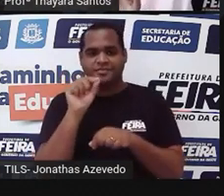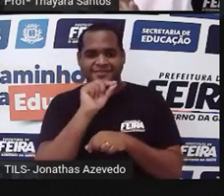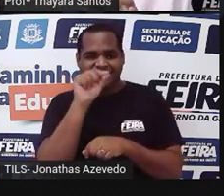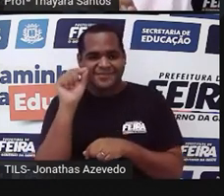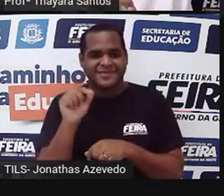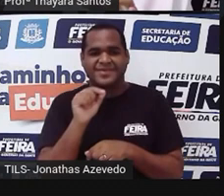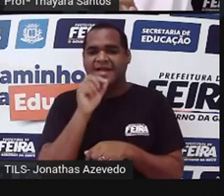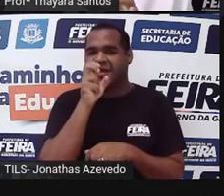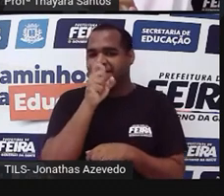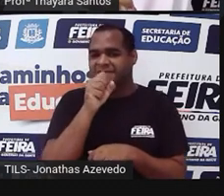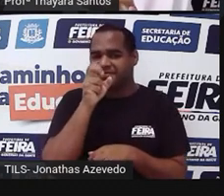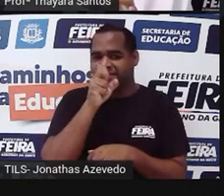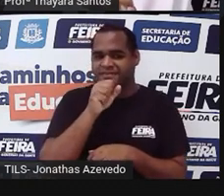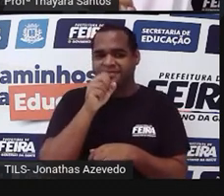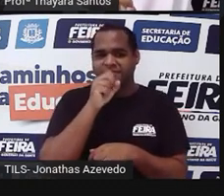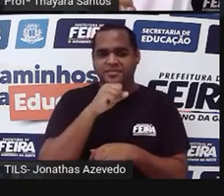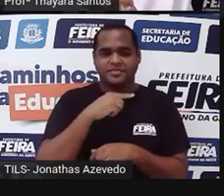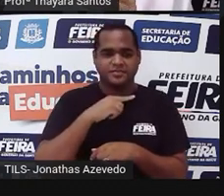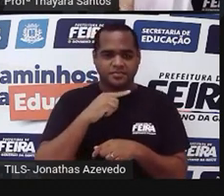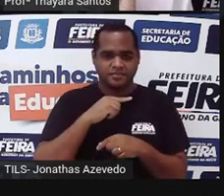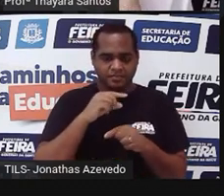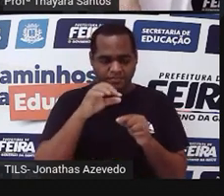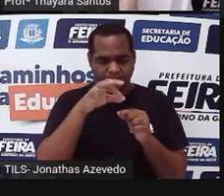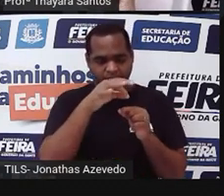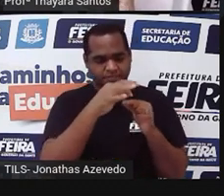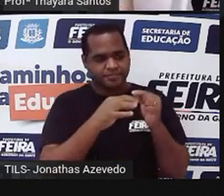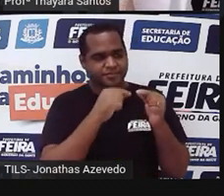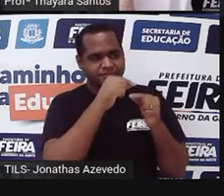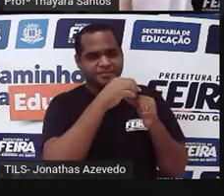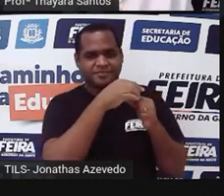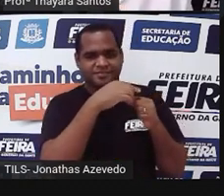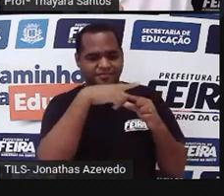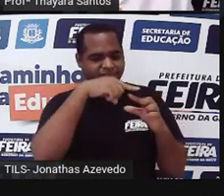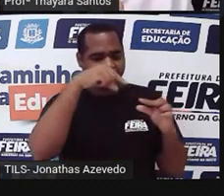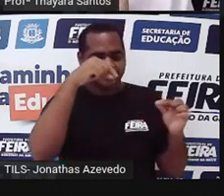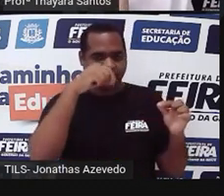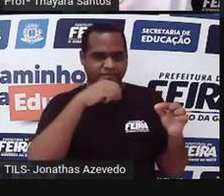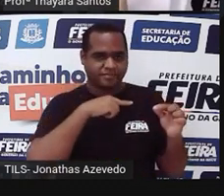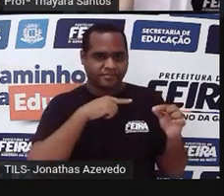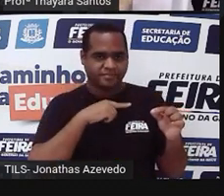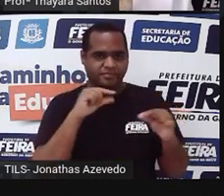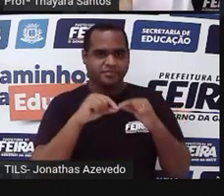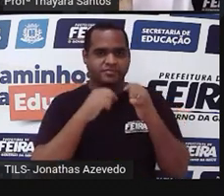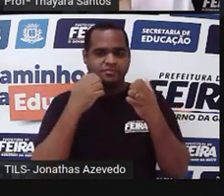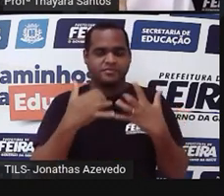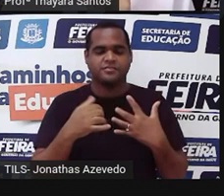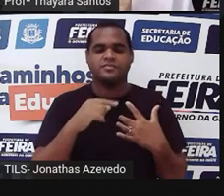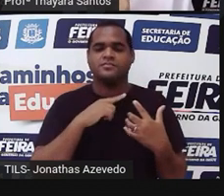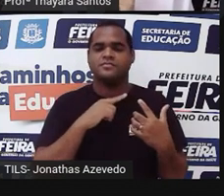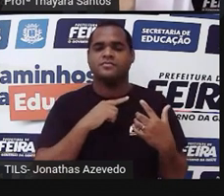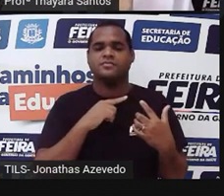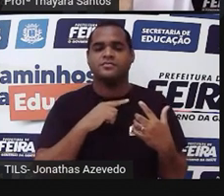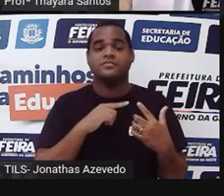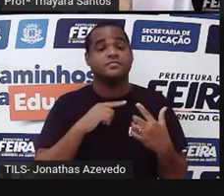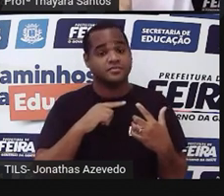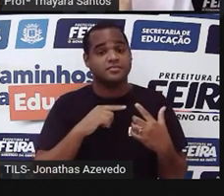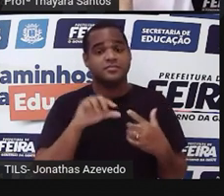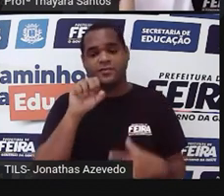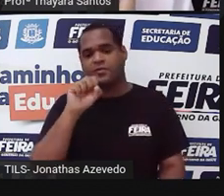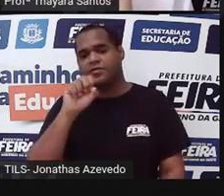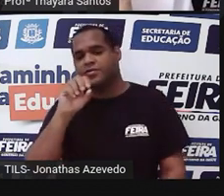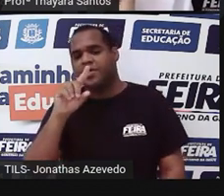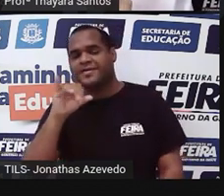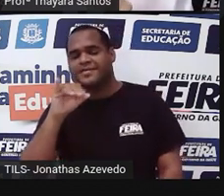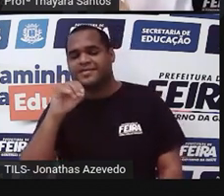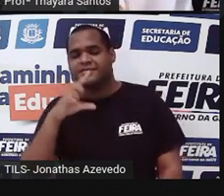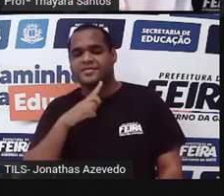de pontinho laranja, que são esses aqui que vocês estão vendo. Esses pontinhos laranjas são os sórios. É lá dentro dos sórios que